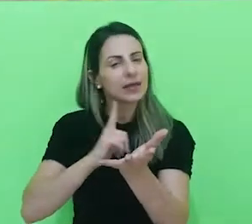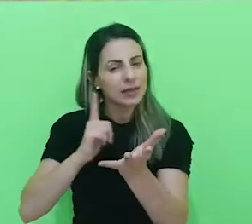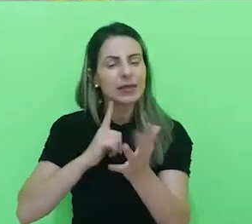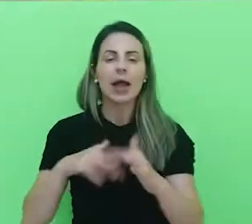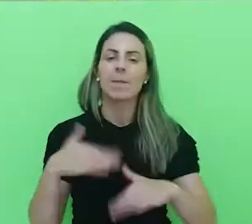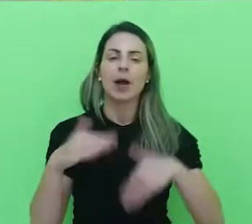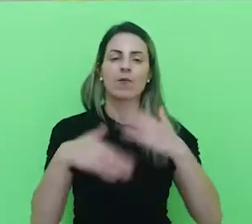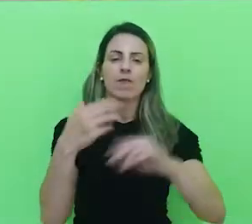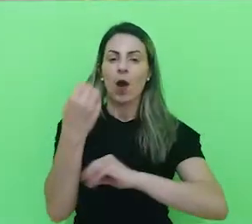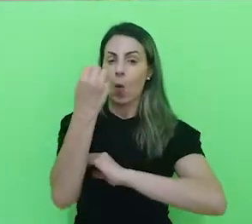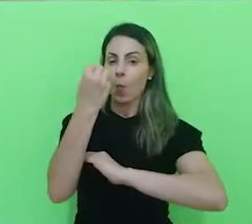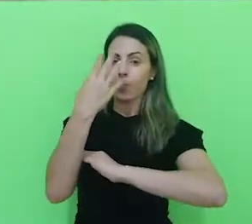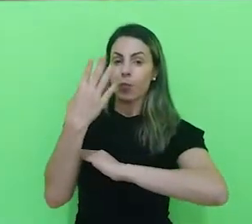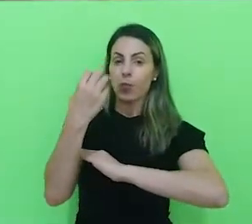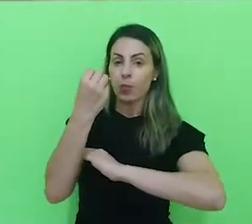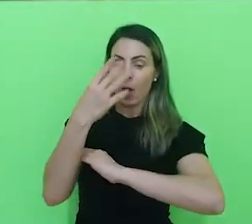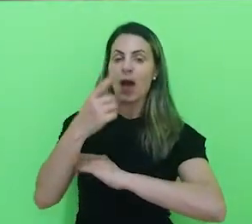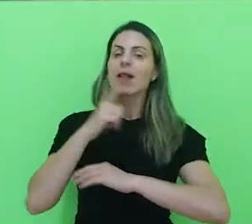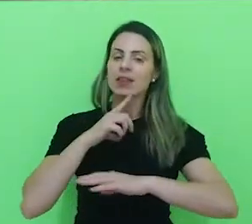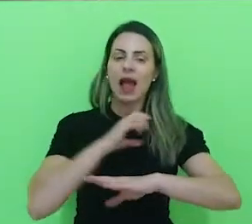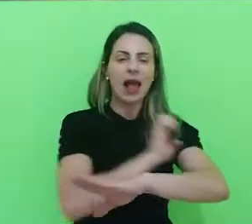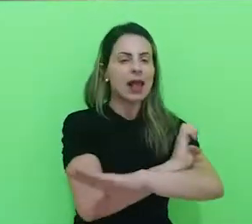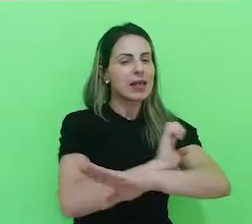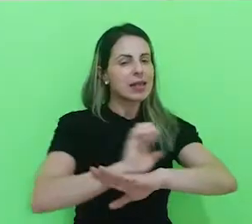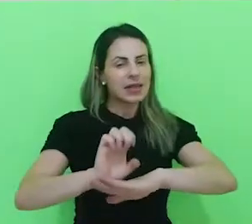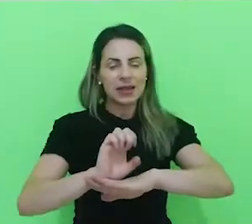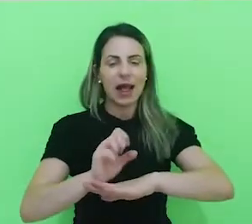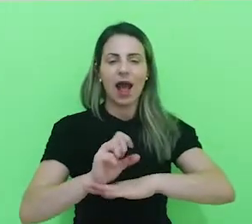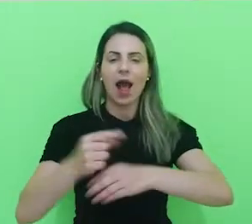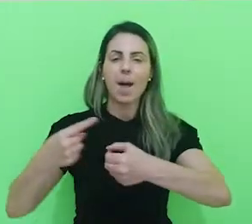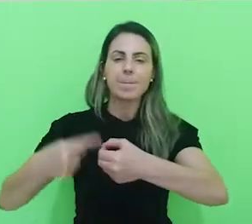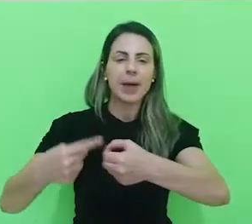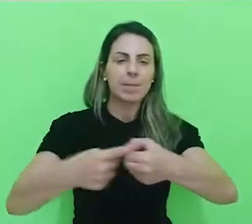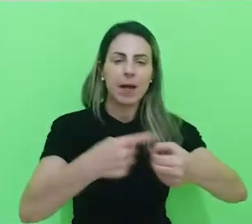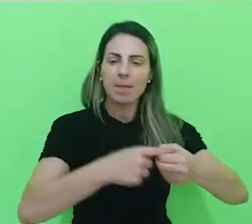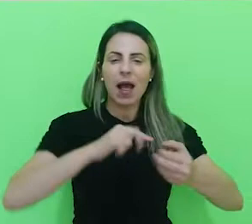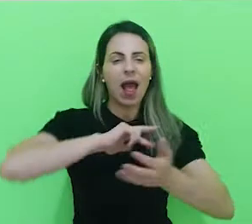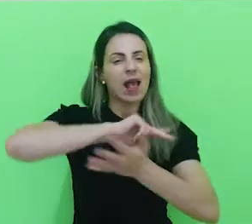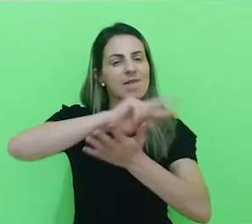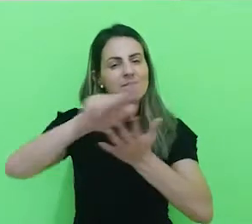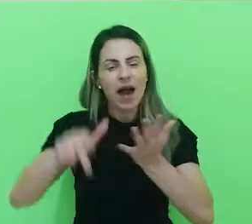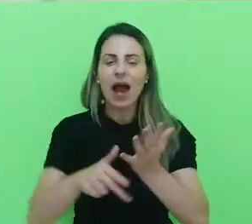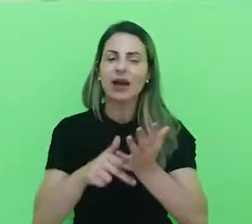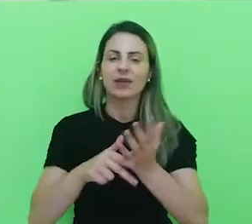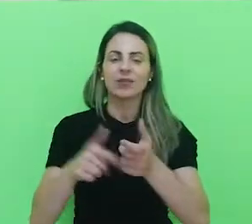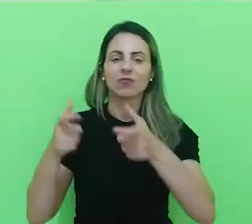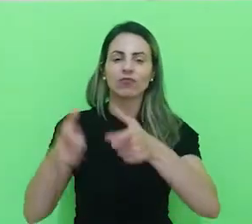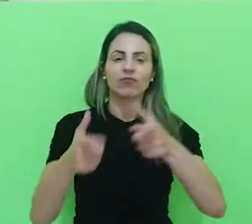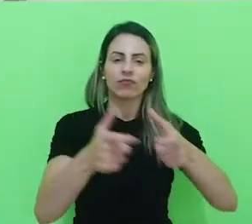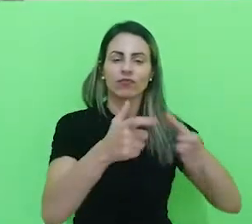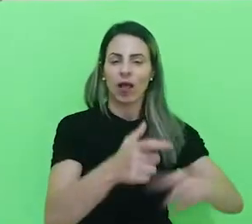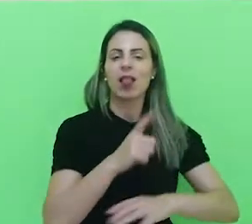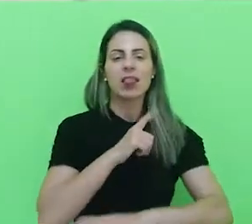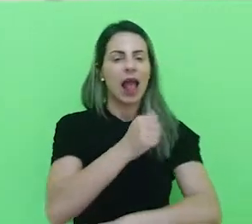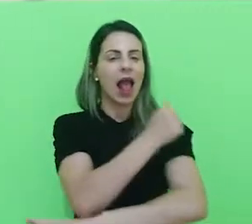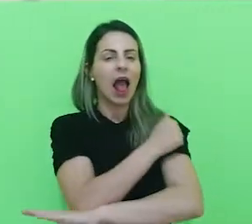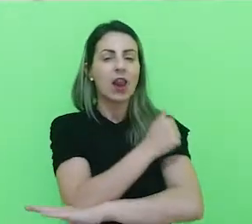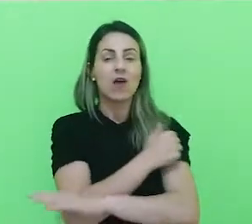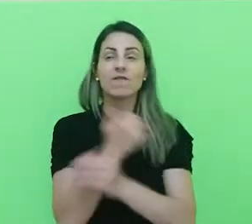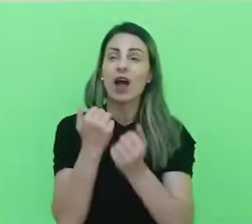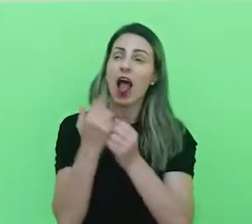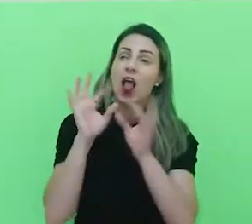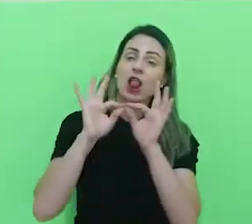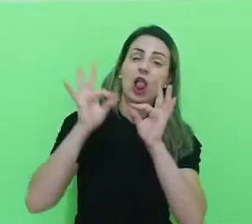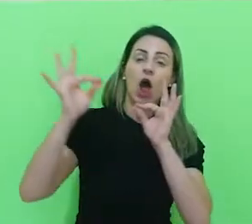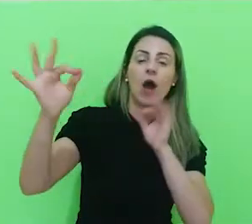desenvolver a radiologia. A gente oferece estágio em vários municípios, daqui da Baixada Santista, que tem alunos que vêm de longe,